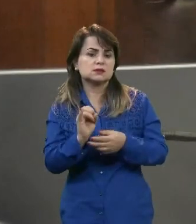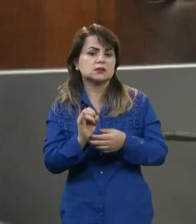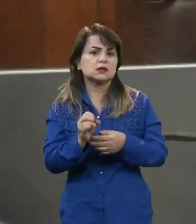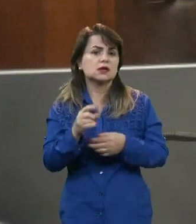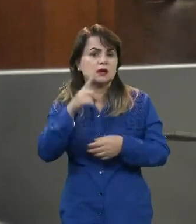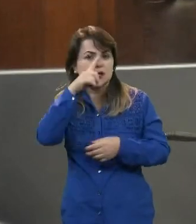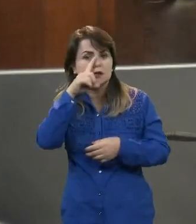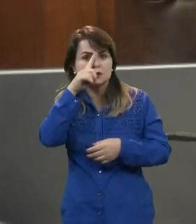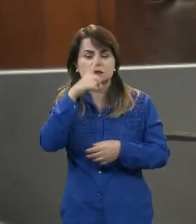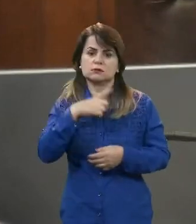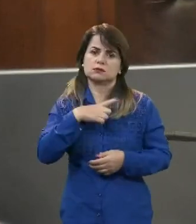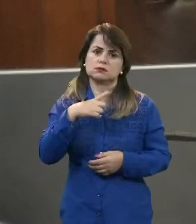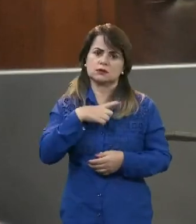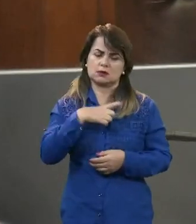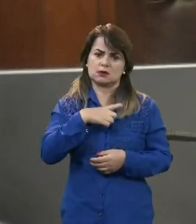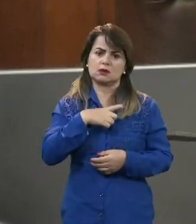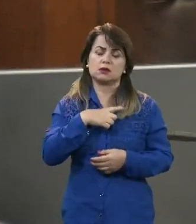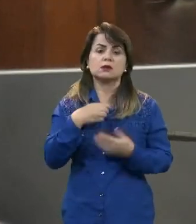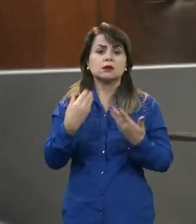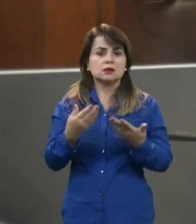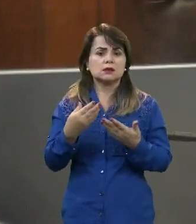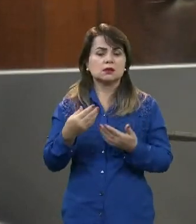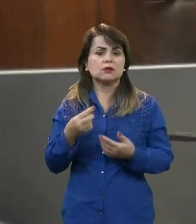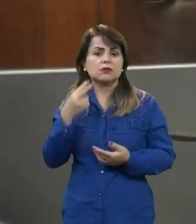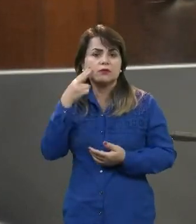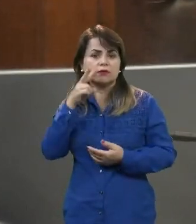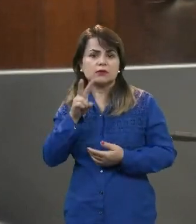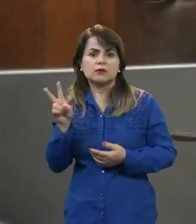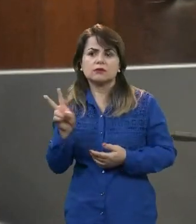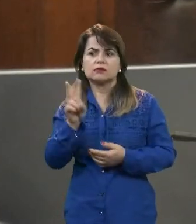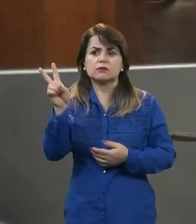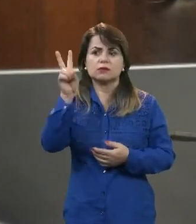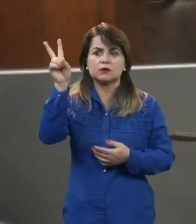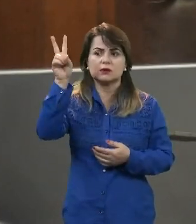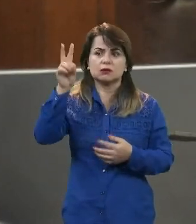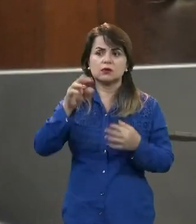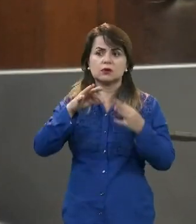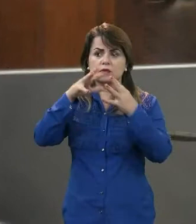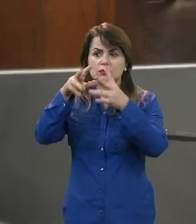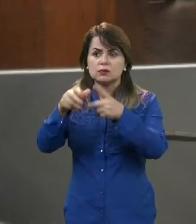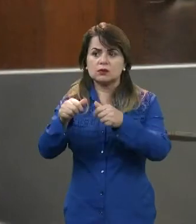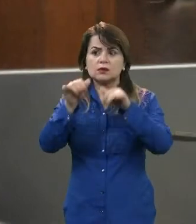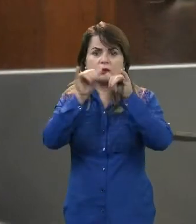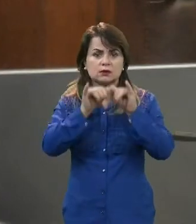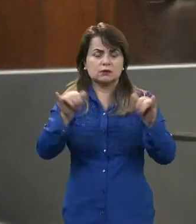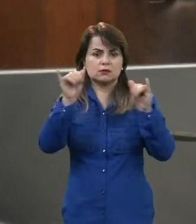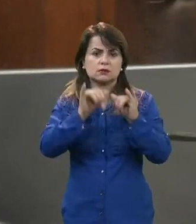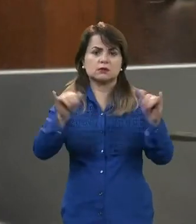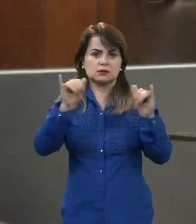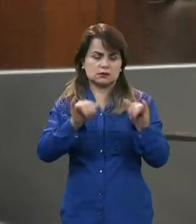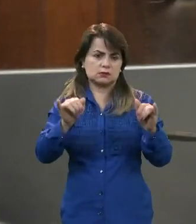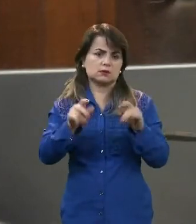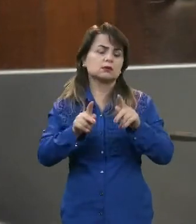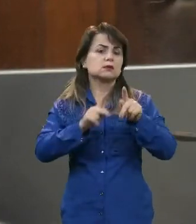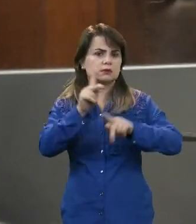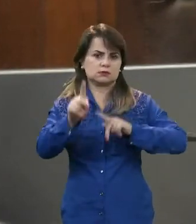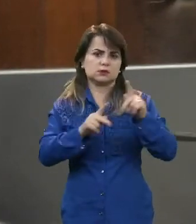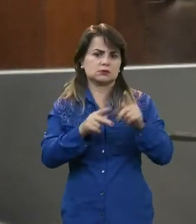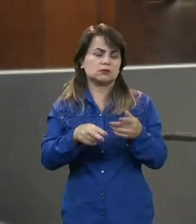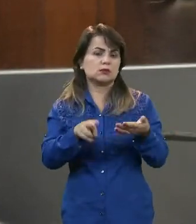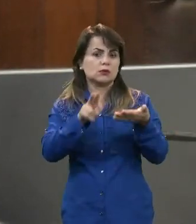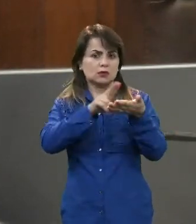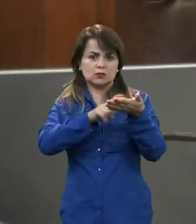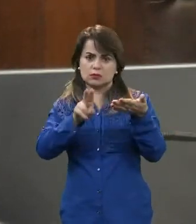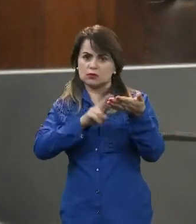consignado. Então, dessa forma, tem um pequeno diferencial. Eu não posso padronizar a taxa, infelizmente,